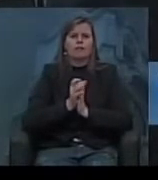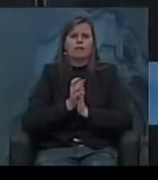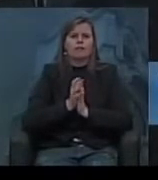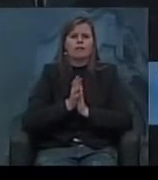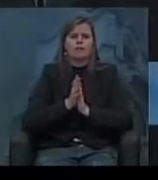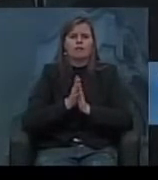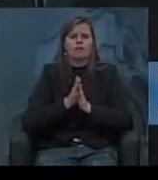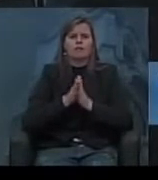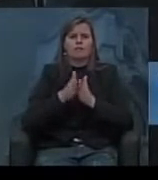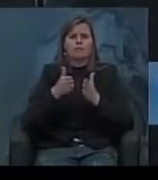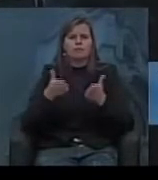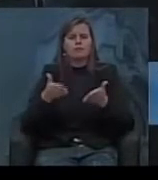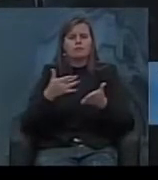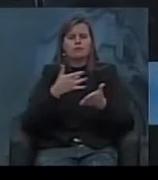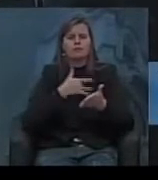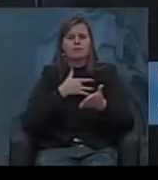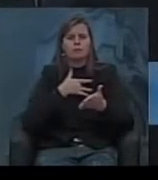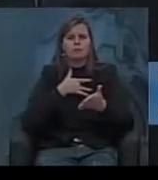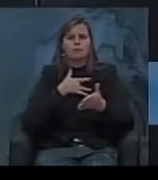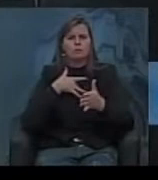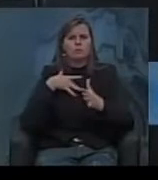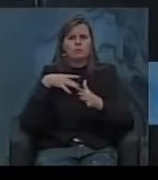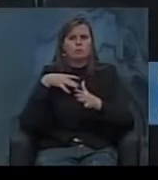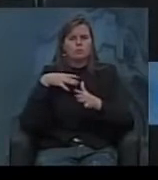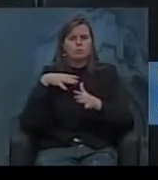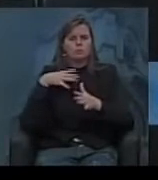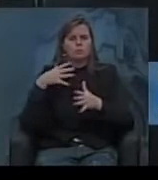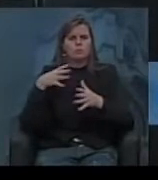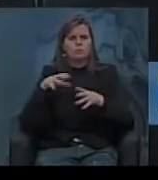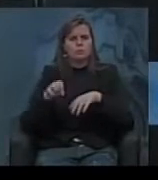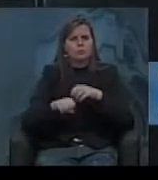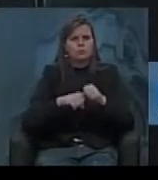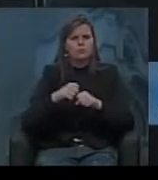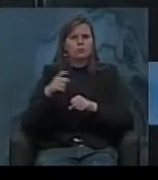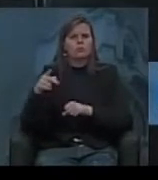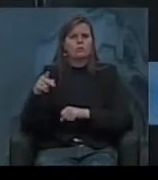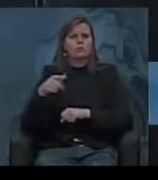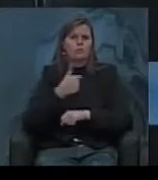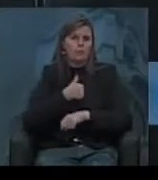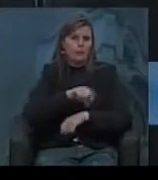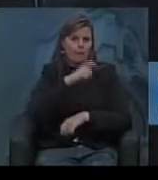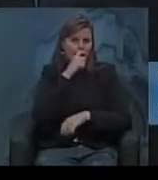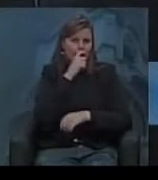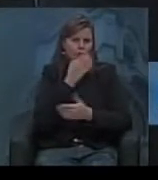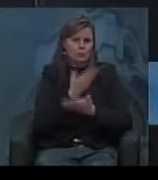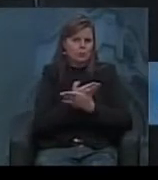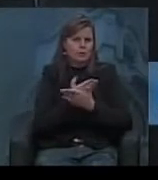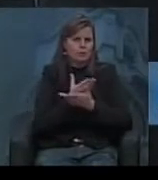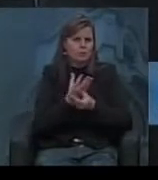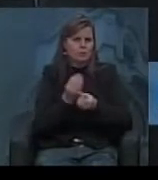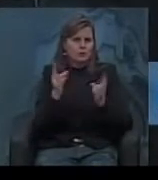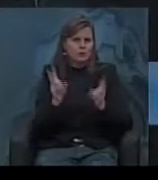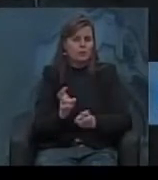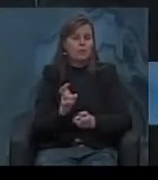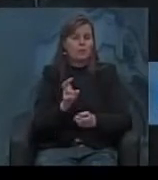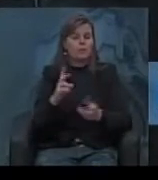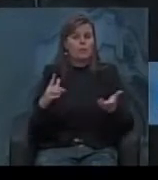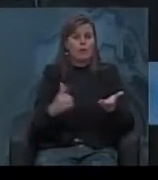no maior estudioso que eu conheço dessa matéria, desculpe, professor, que é o meu pai, e no livro dele,